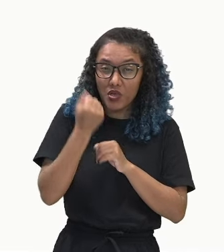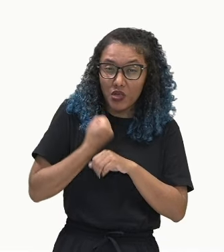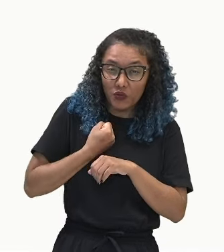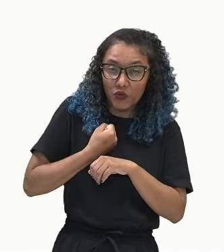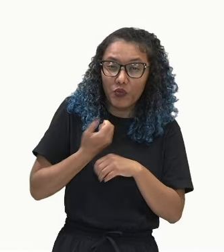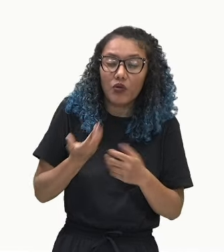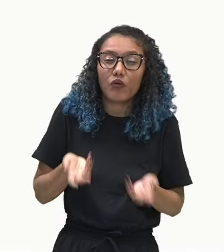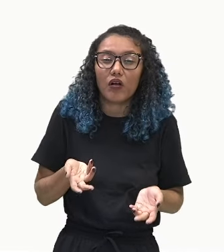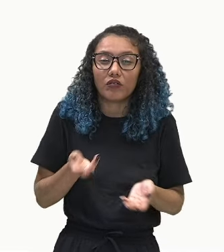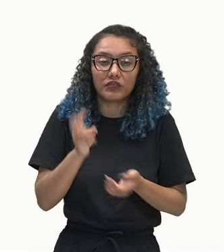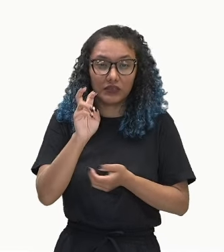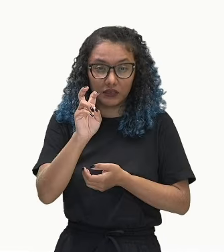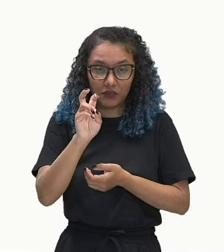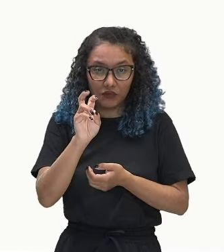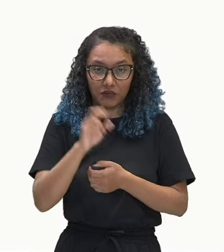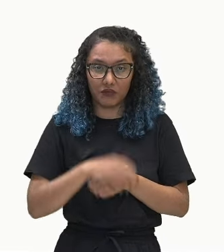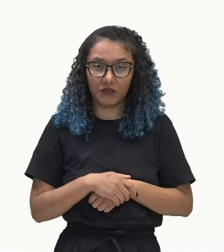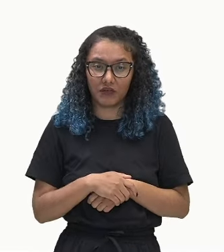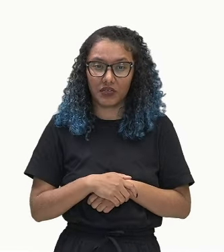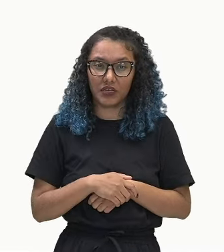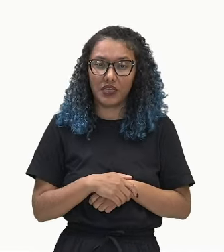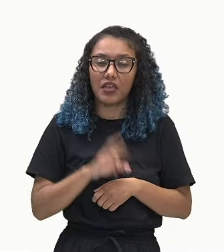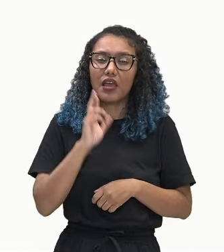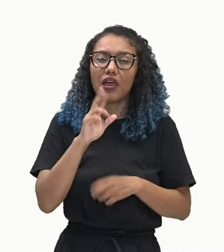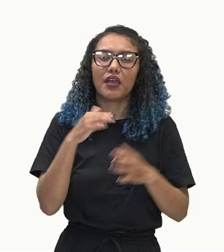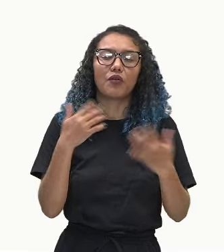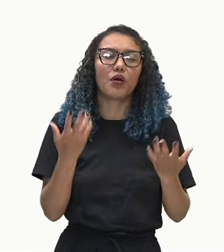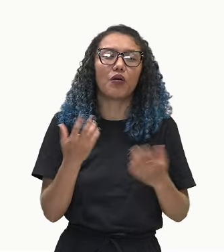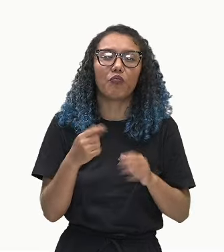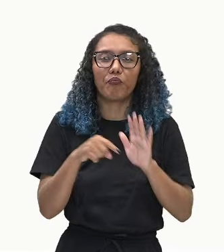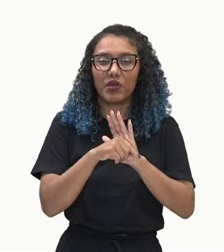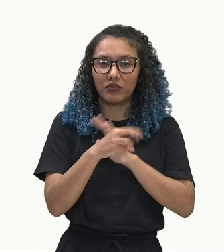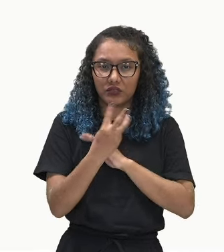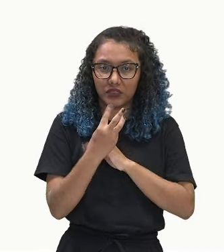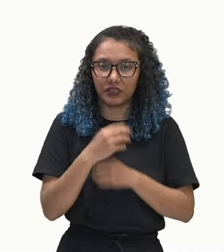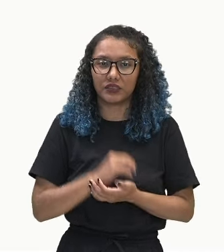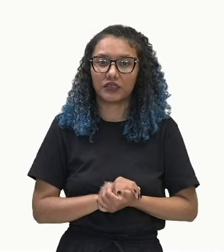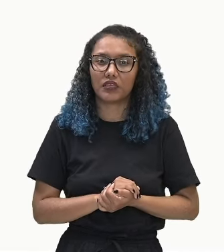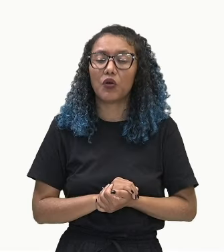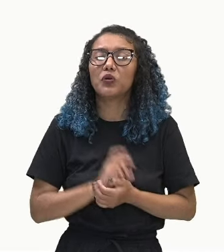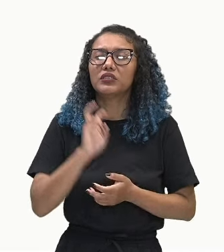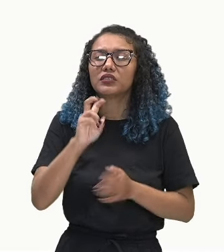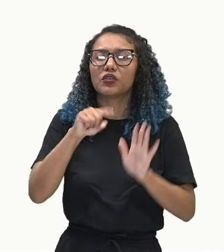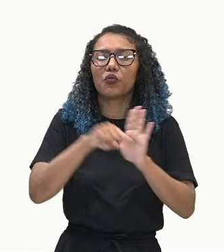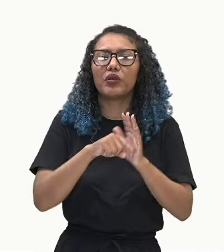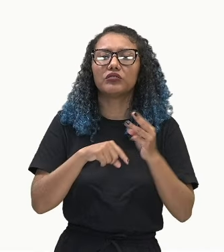Qual é a razão? Menos 3. 5 menos 3, 2.